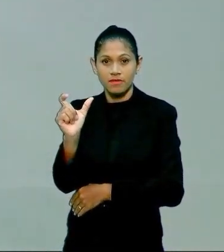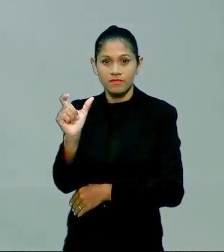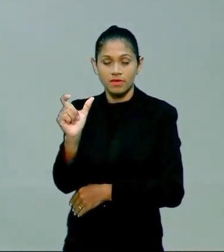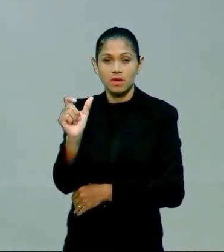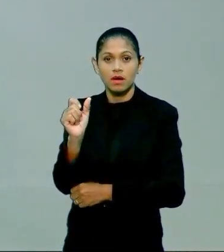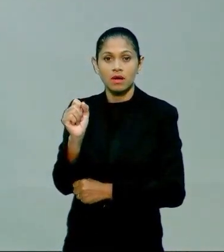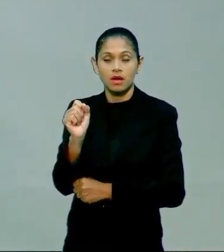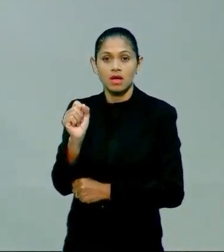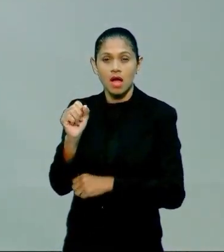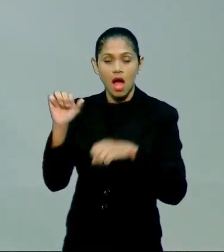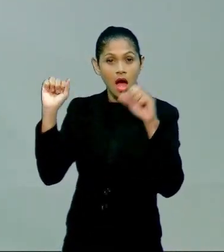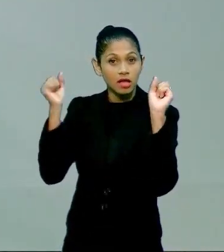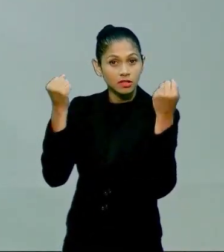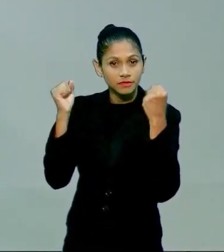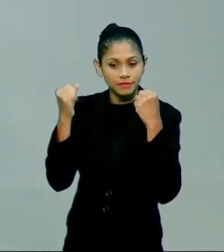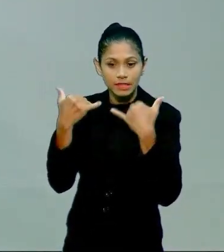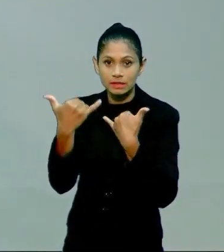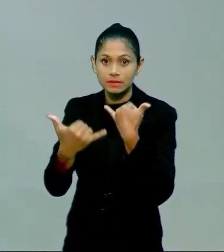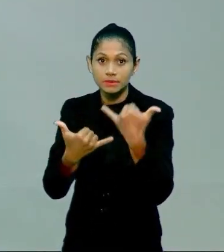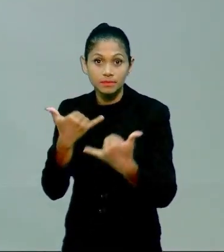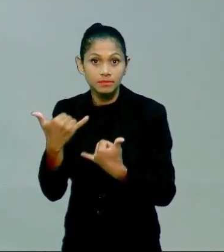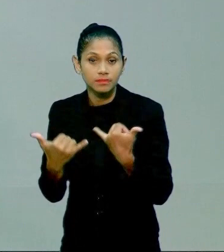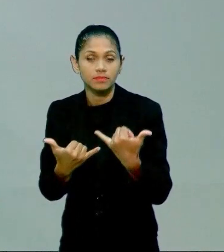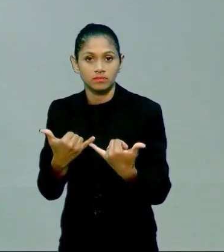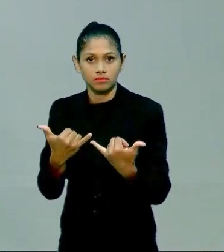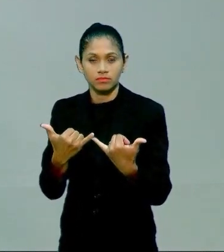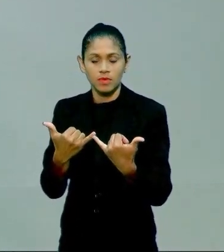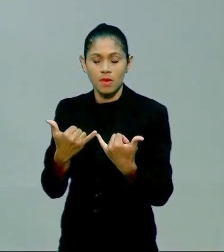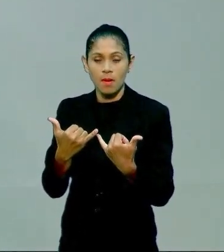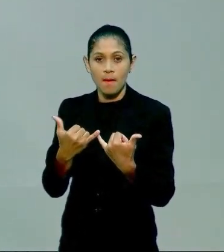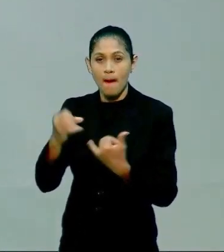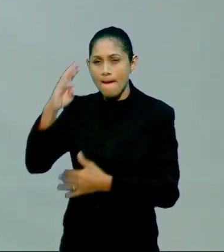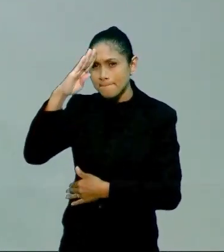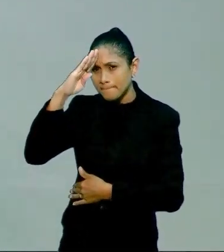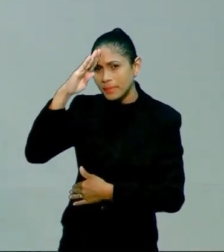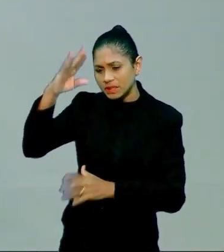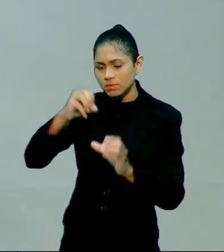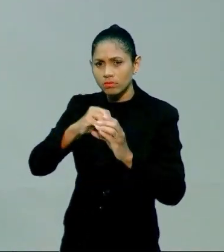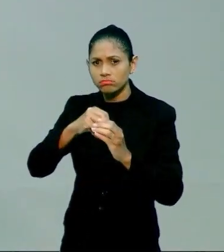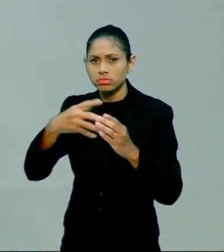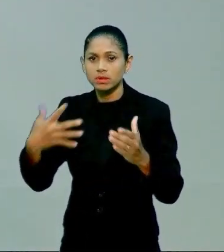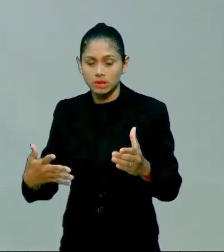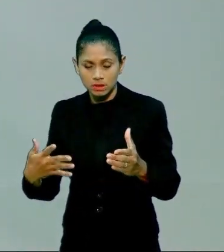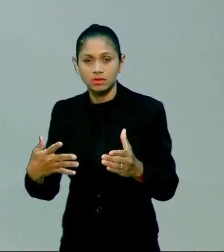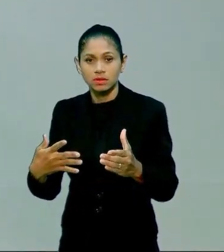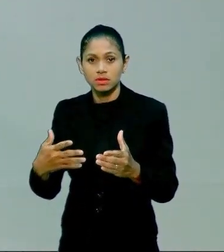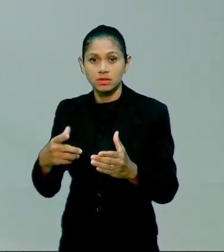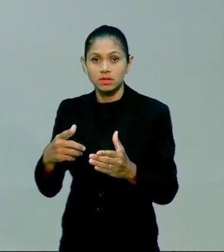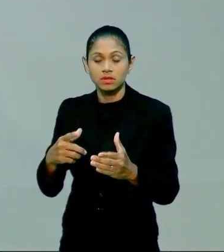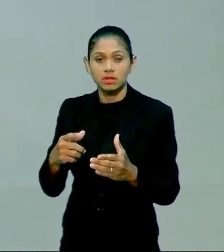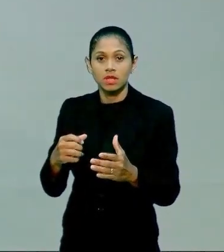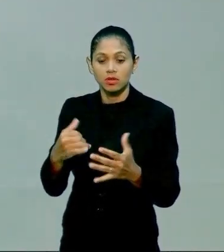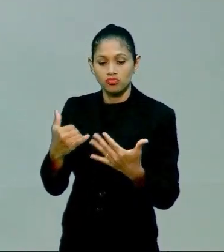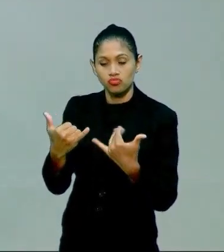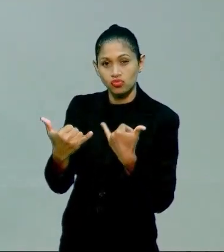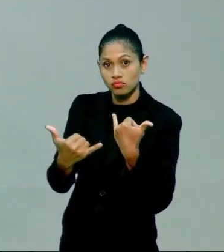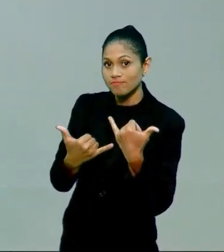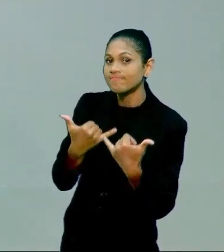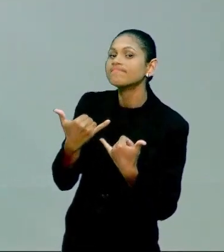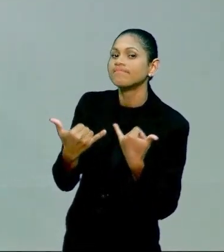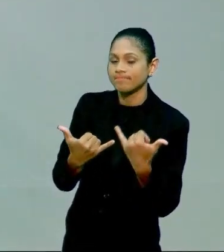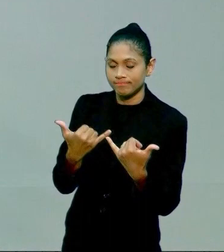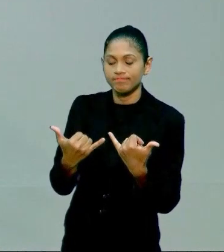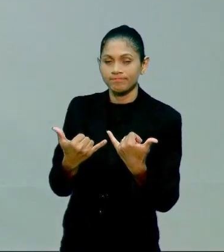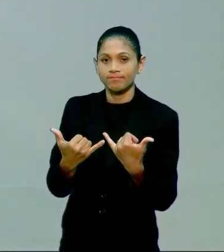Isso vai ser uma das principais características para definir jogos e brincadeiras. É importante frisar que as brincadeiras vão ter